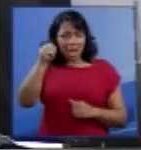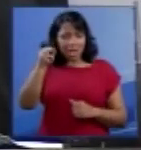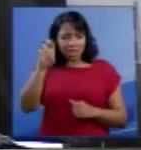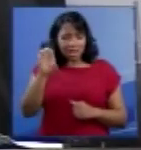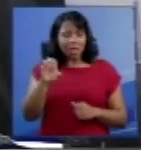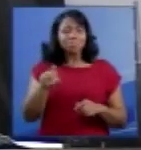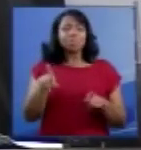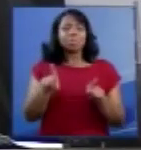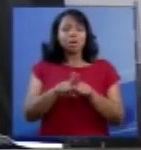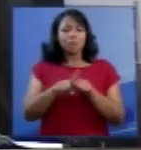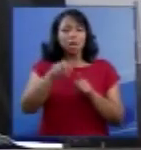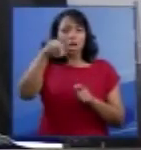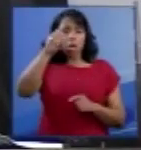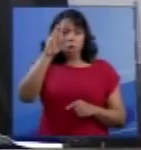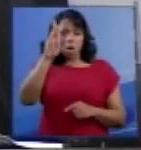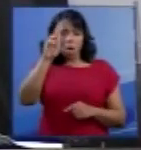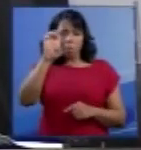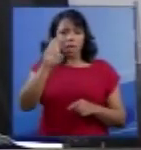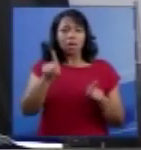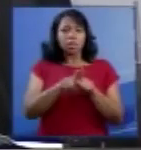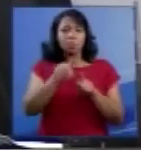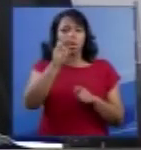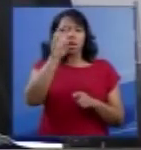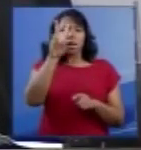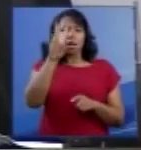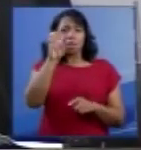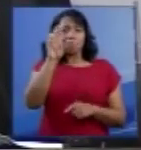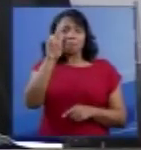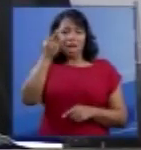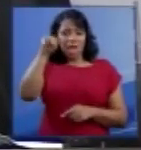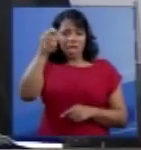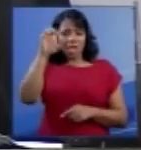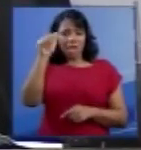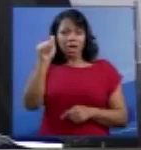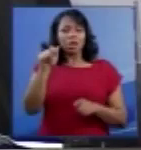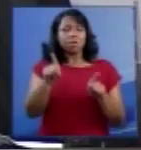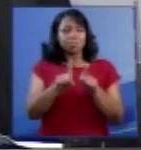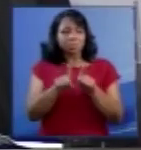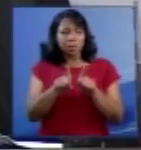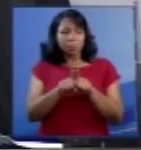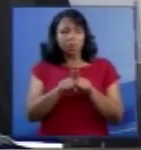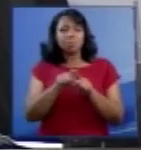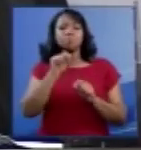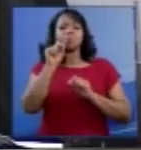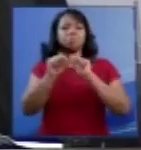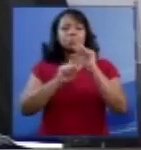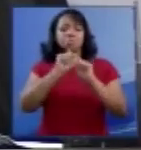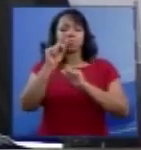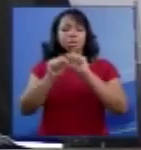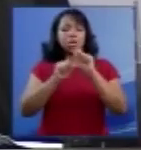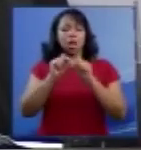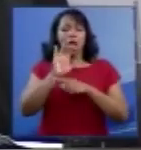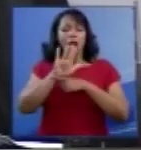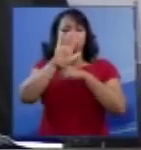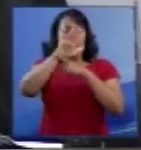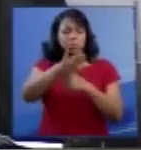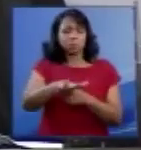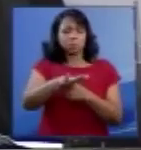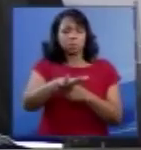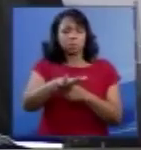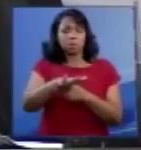Nobre e Vérnia Luísa de Santos, que contribuirão